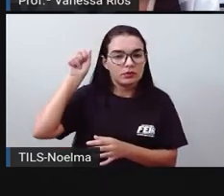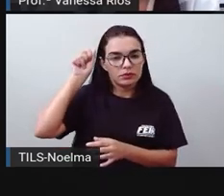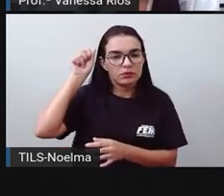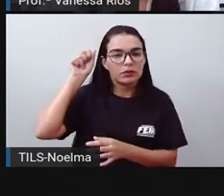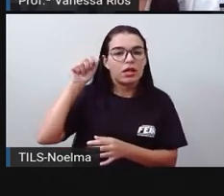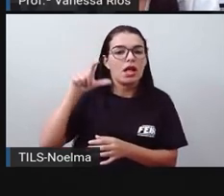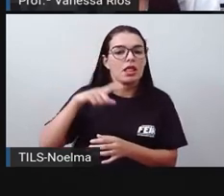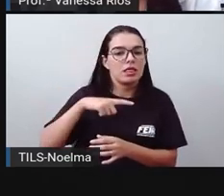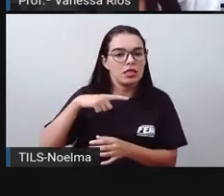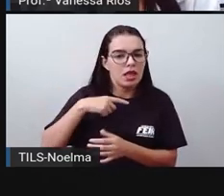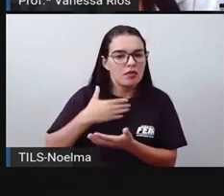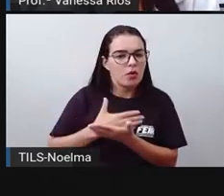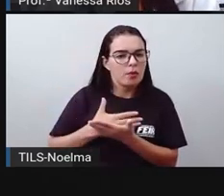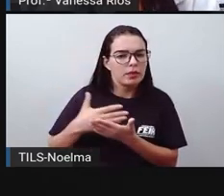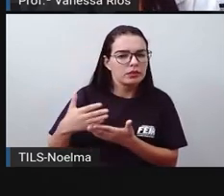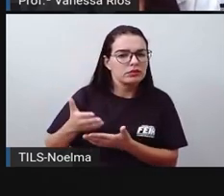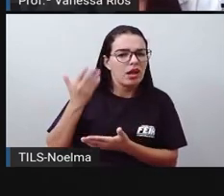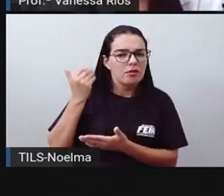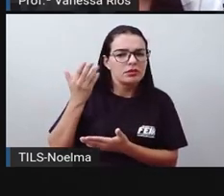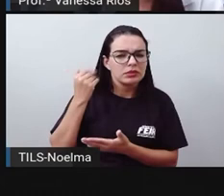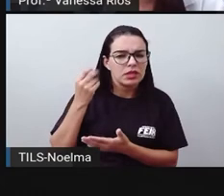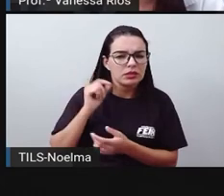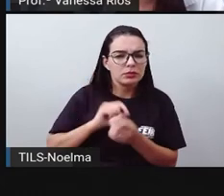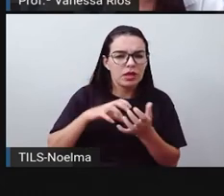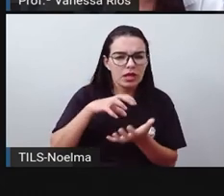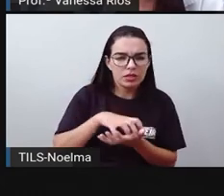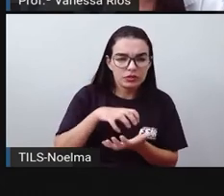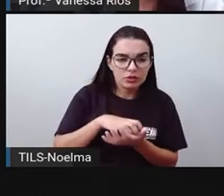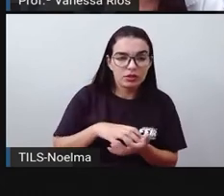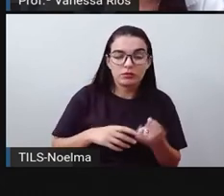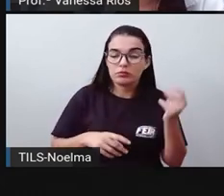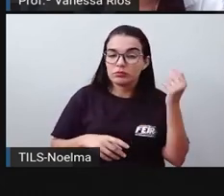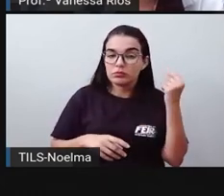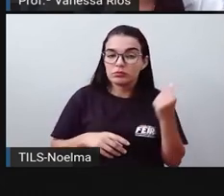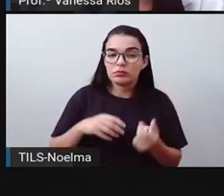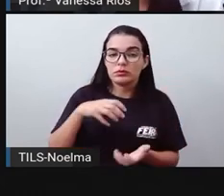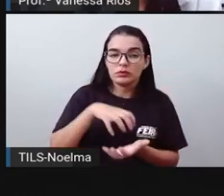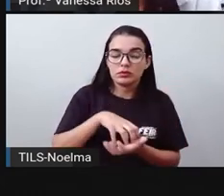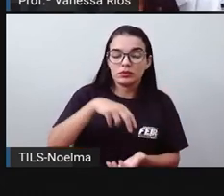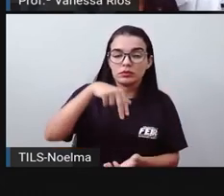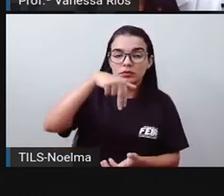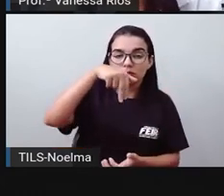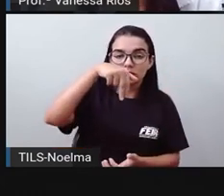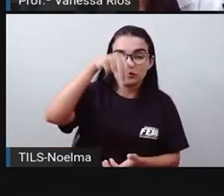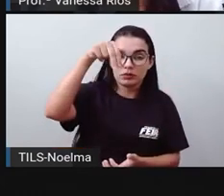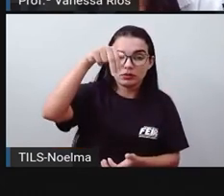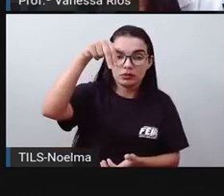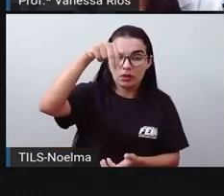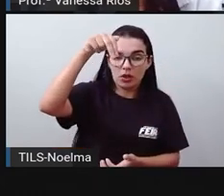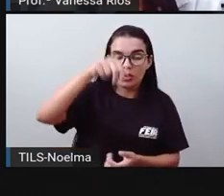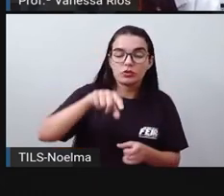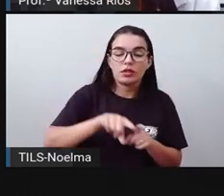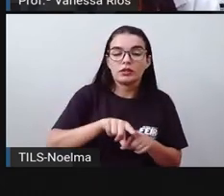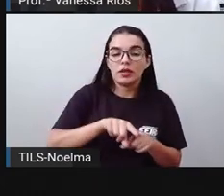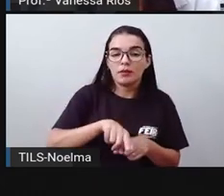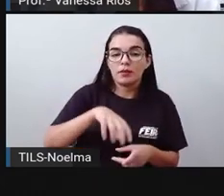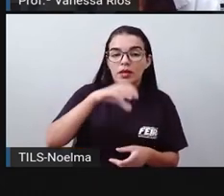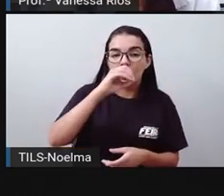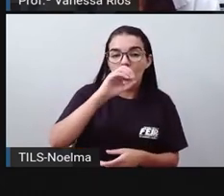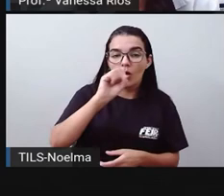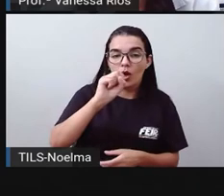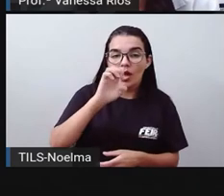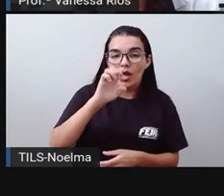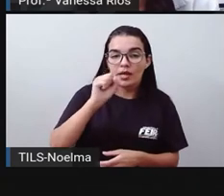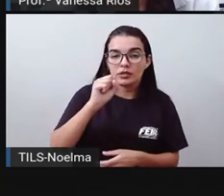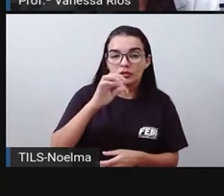pelas rodovias nas regiões centro-oeste e norte. E aí, nesse momento, foram construídas estradas